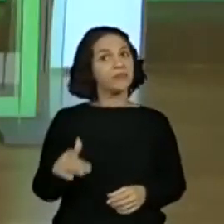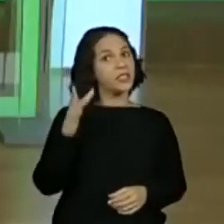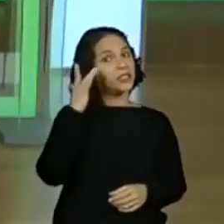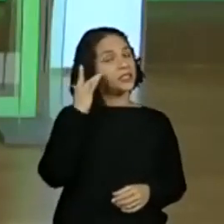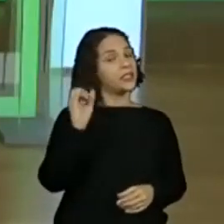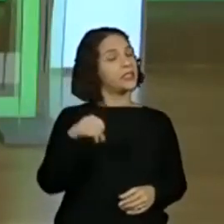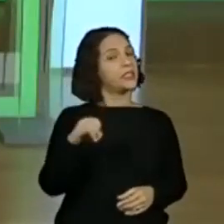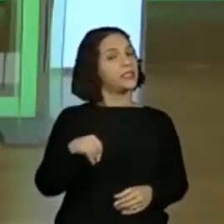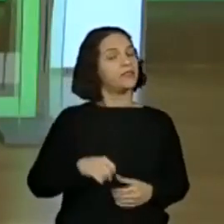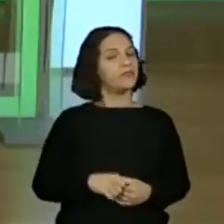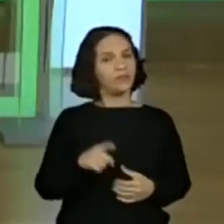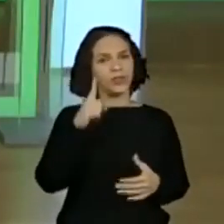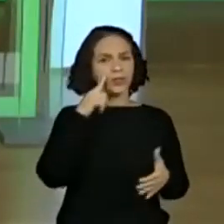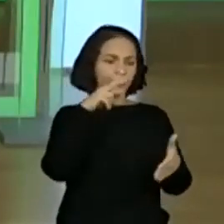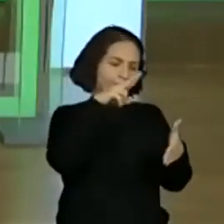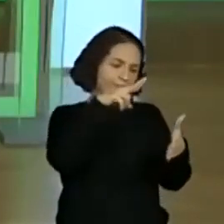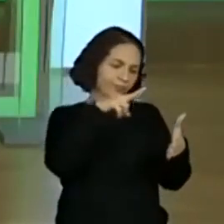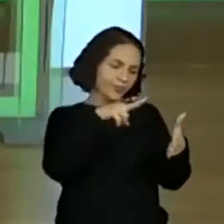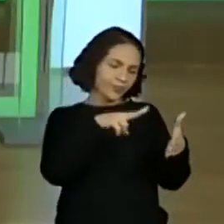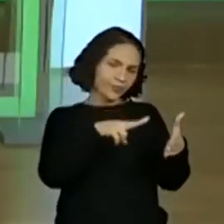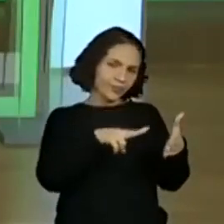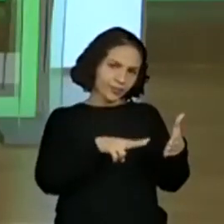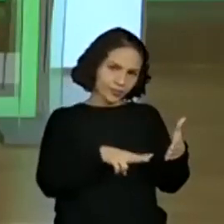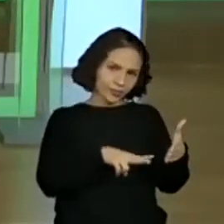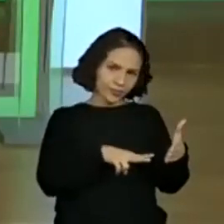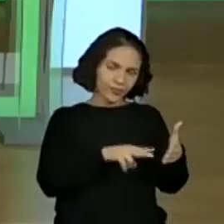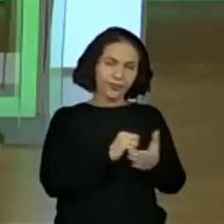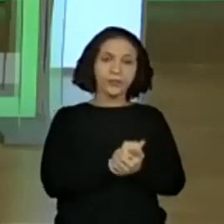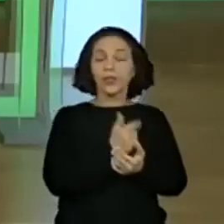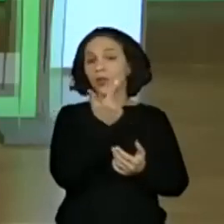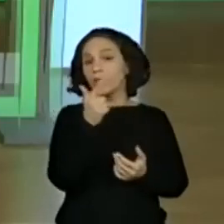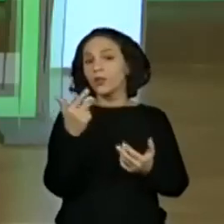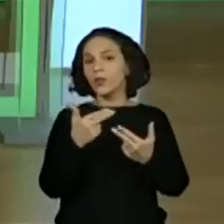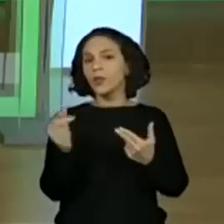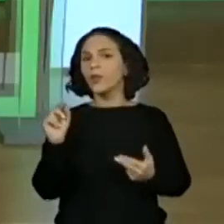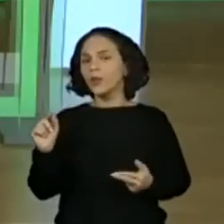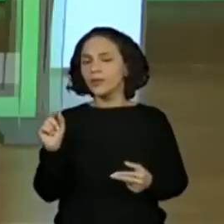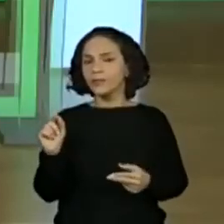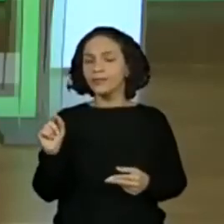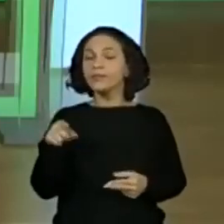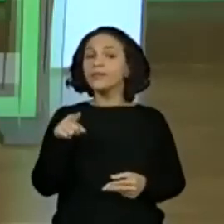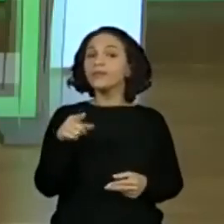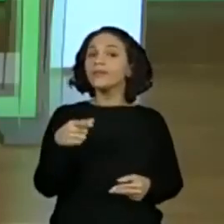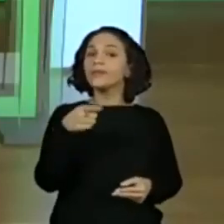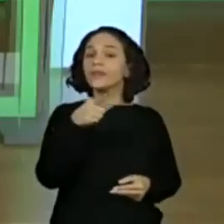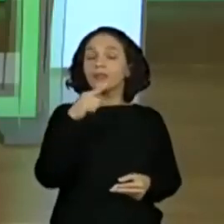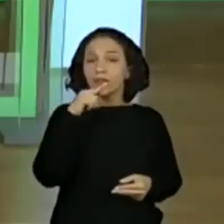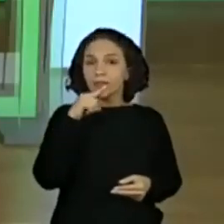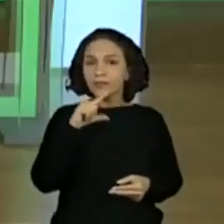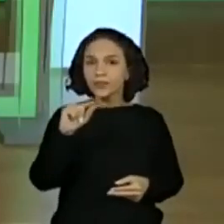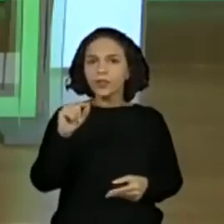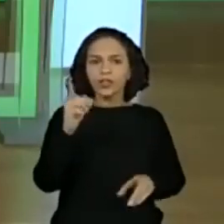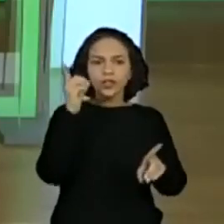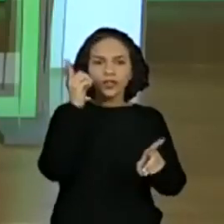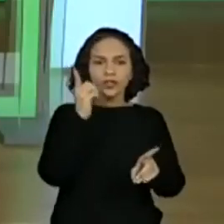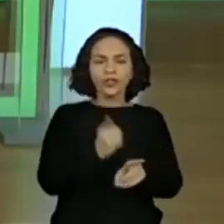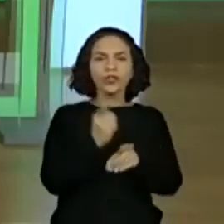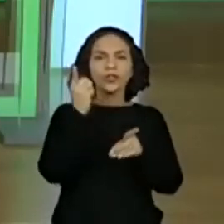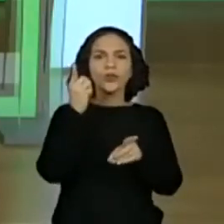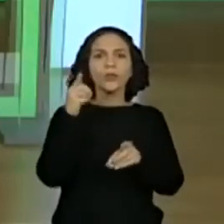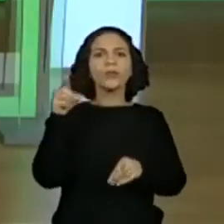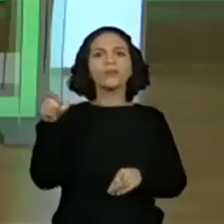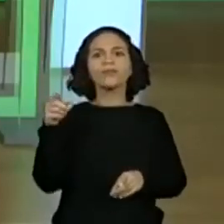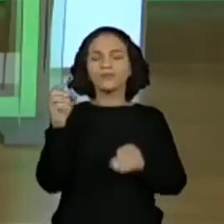dorminha. Tudo aquilo que você leu para que a gente parasse ali. Outra coisa é que o mago, ele descobre o